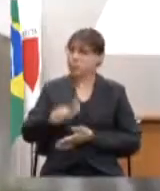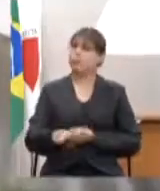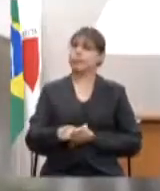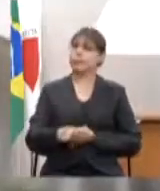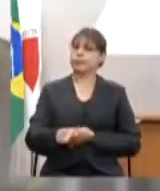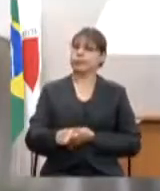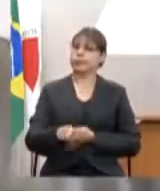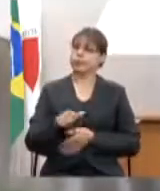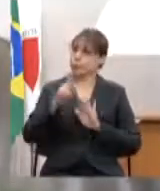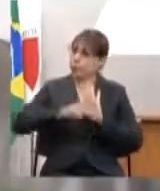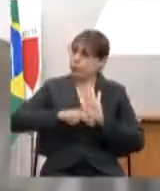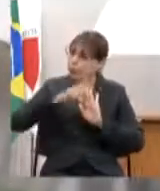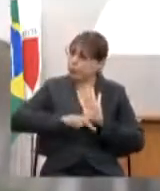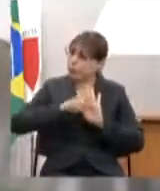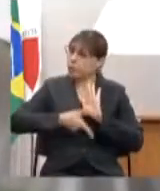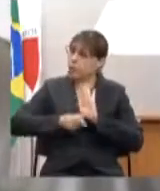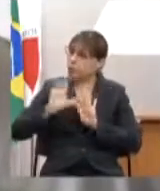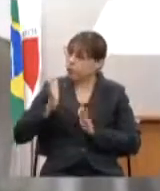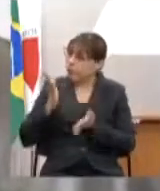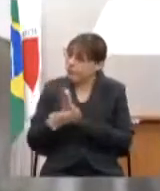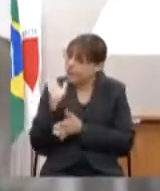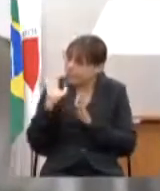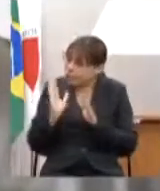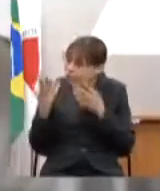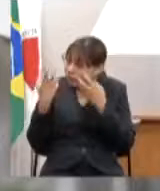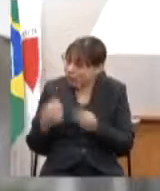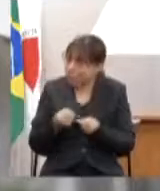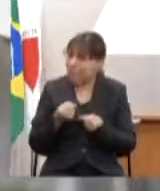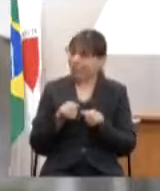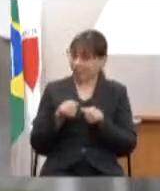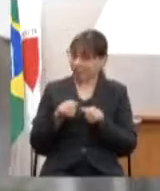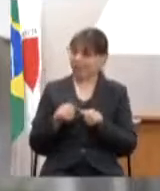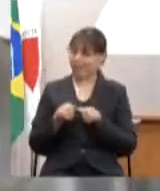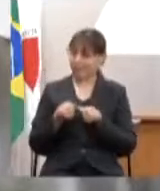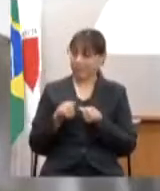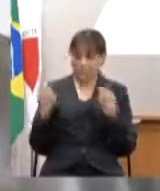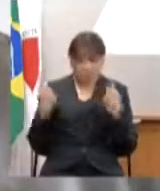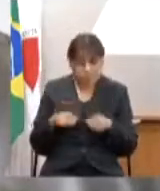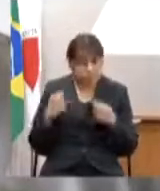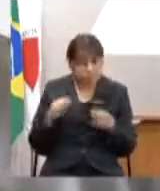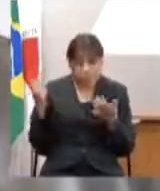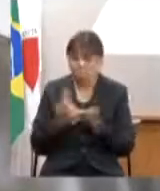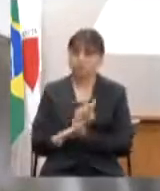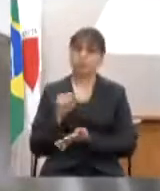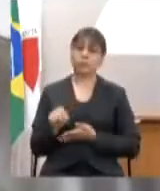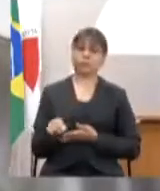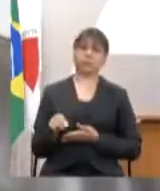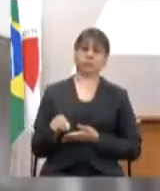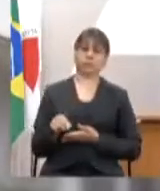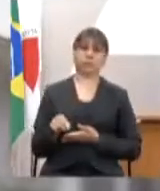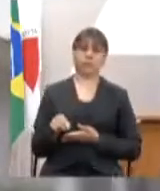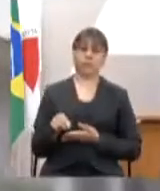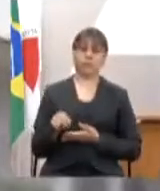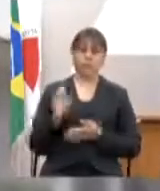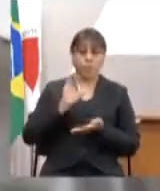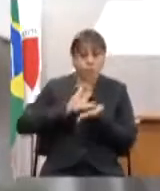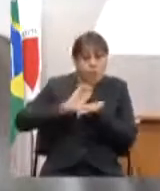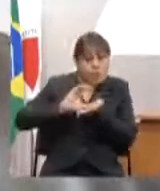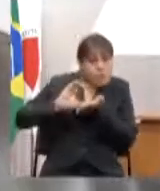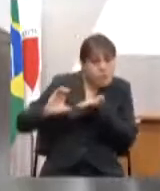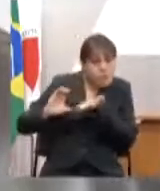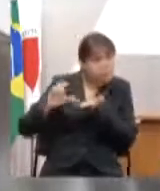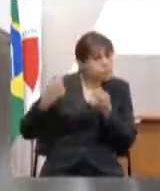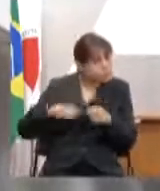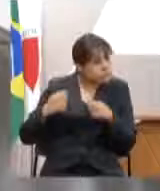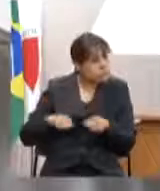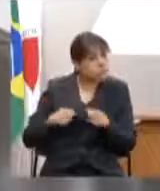vez que os projetos que foram aprovados que foram que eles que a execução seja feita que esses recursos sejam de